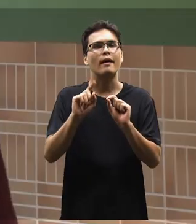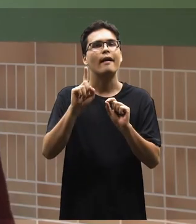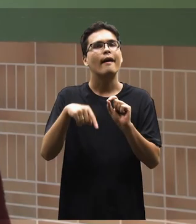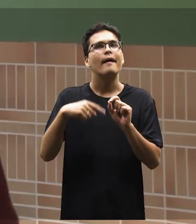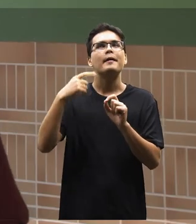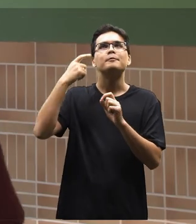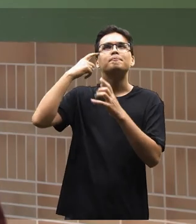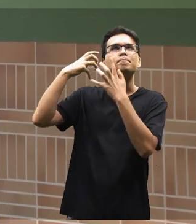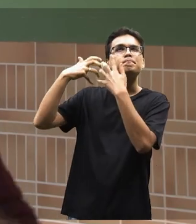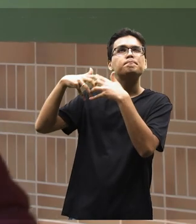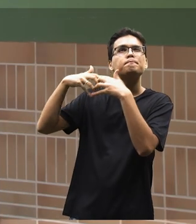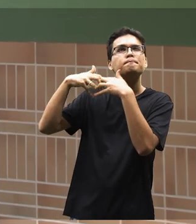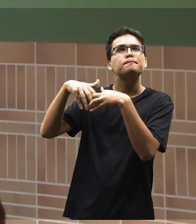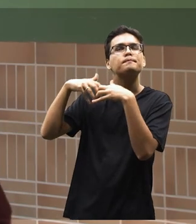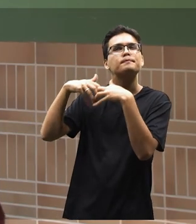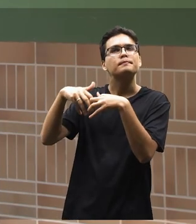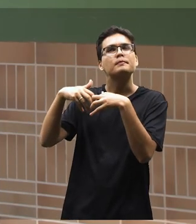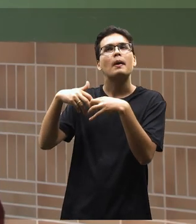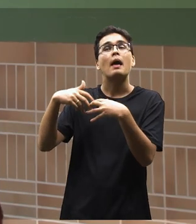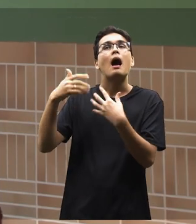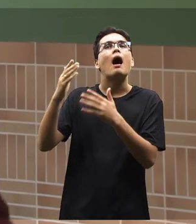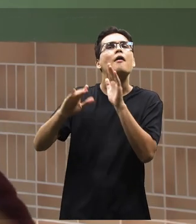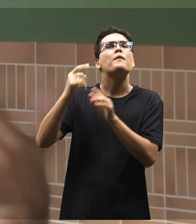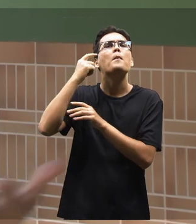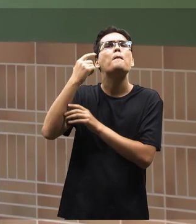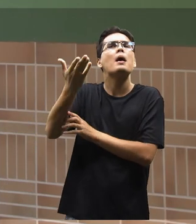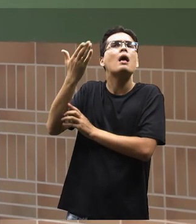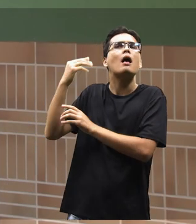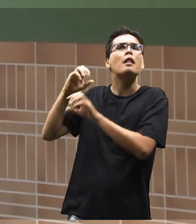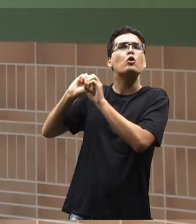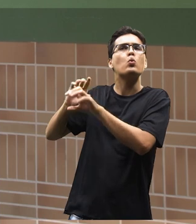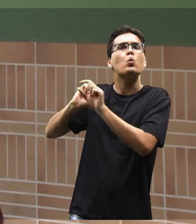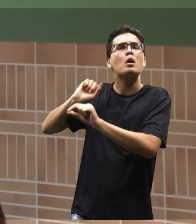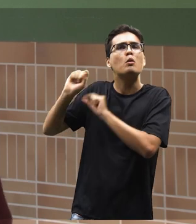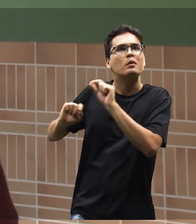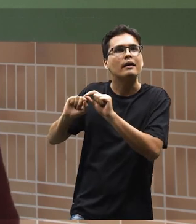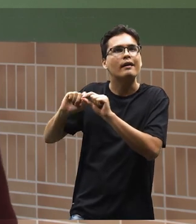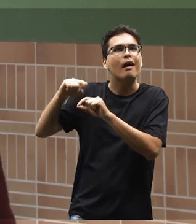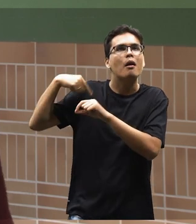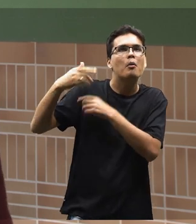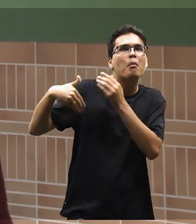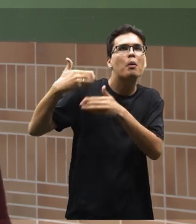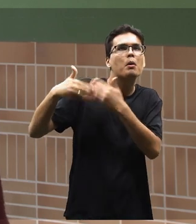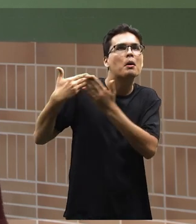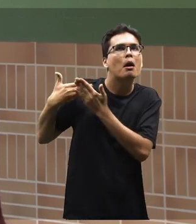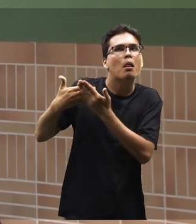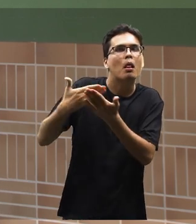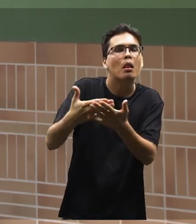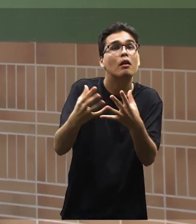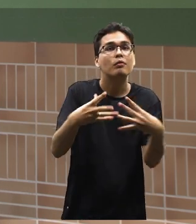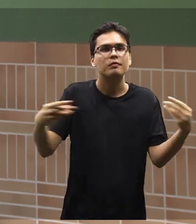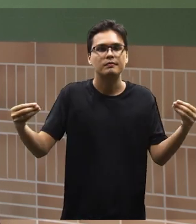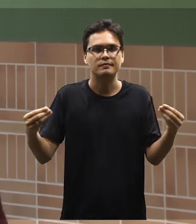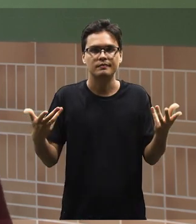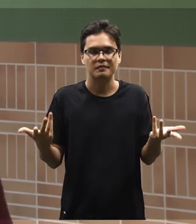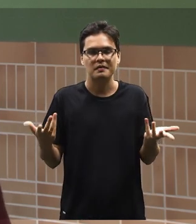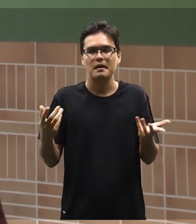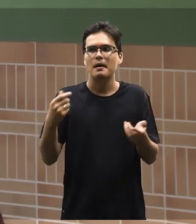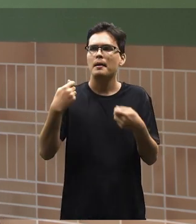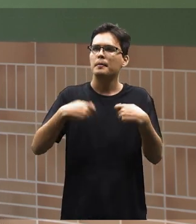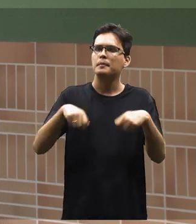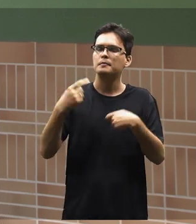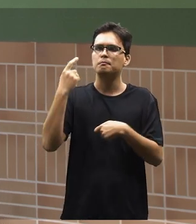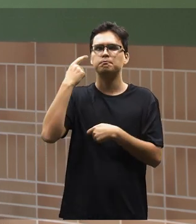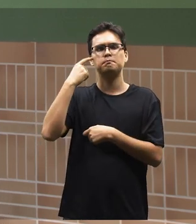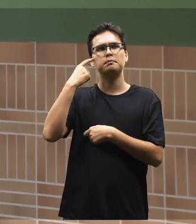desconstrução do que a gente acredita que é a educação e de todo o nosso processo. Então, é tipo, você se colocar mesmo nessa